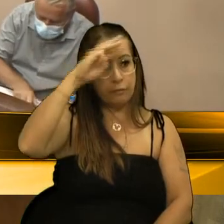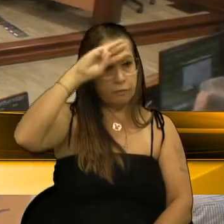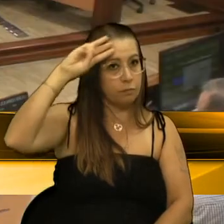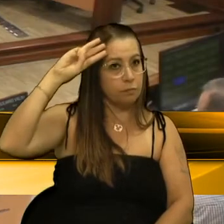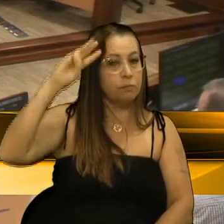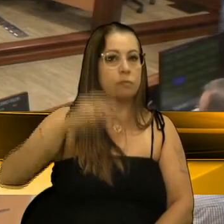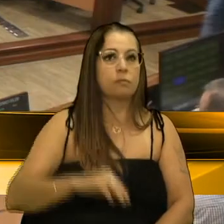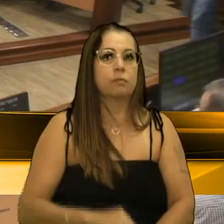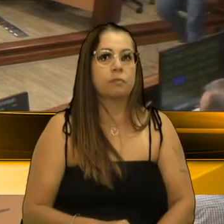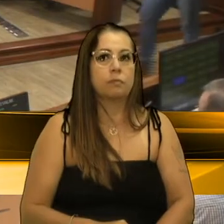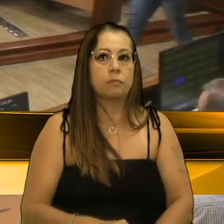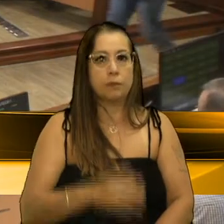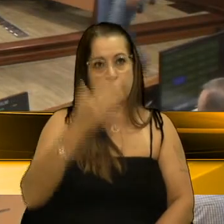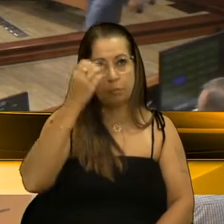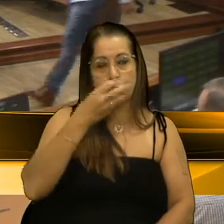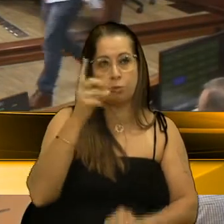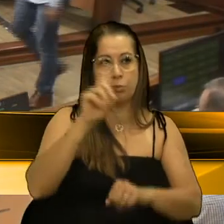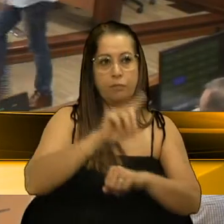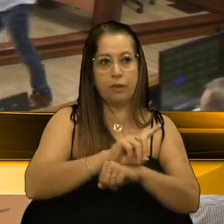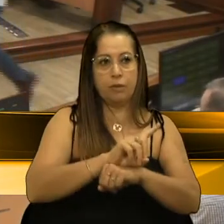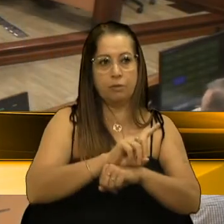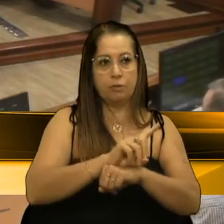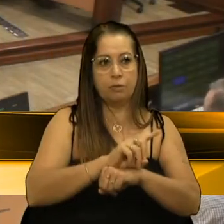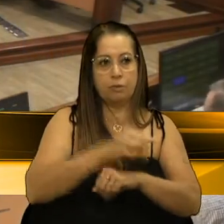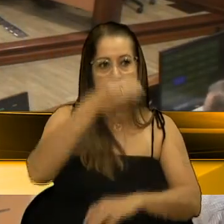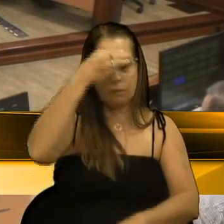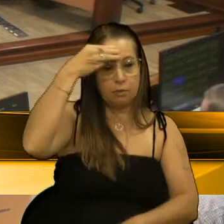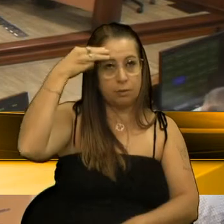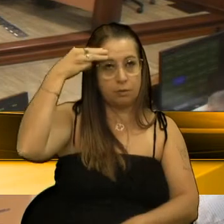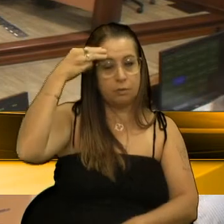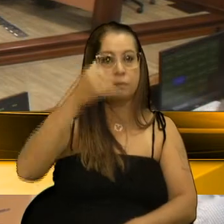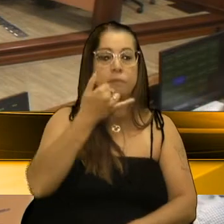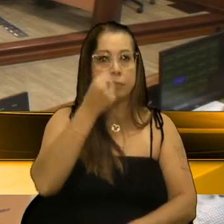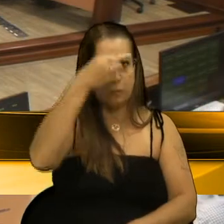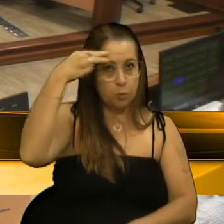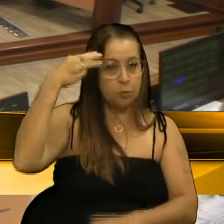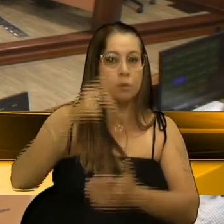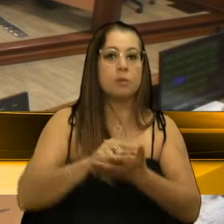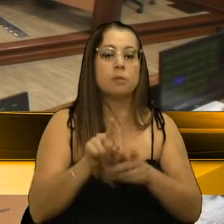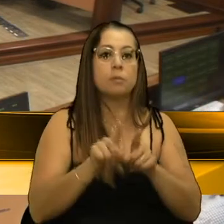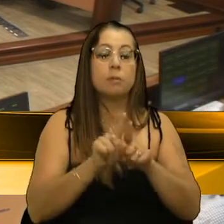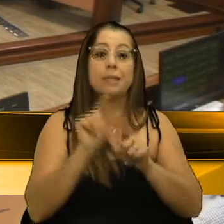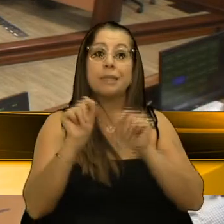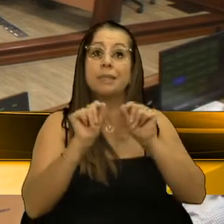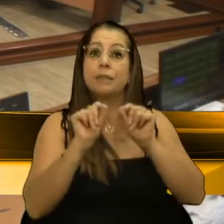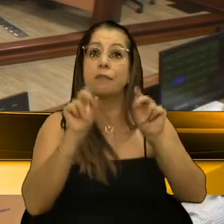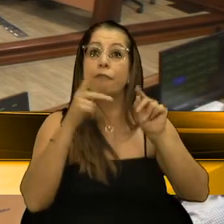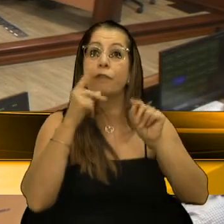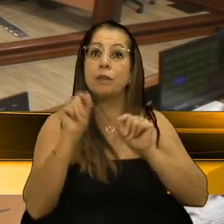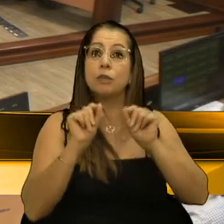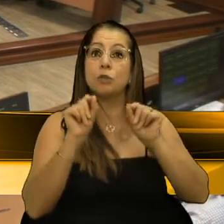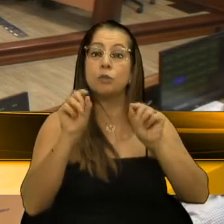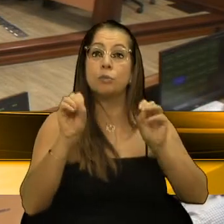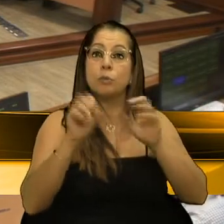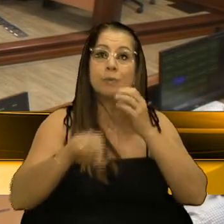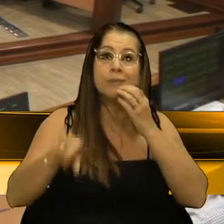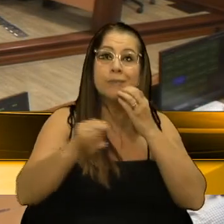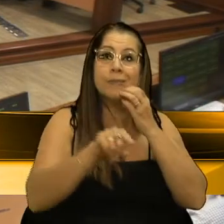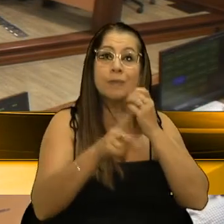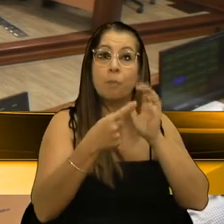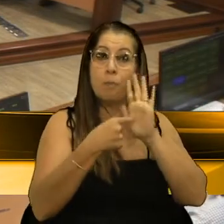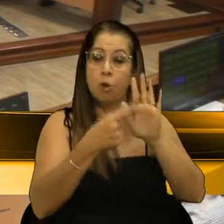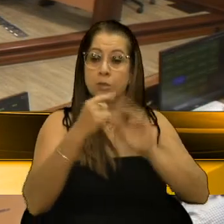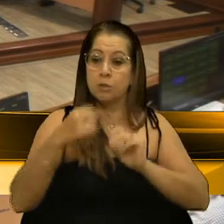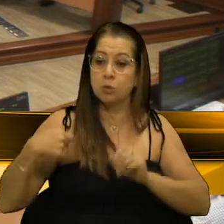Muito bom dia, estimados colegas vereadores, presidente. Interessante esse tema quando se fala em educação, e mostra que, nesses últimos